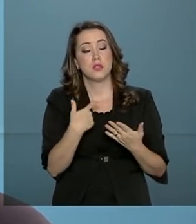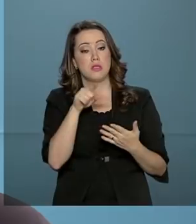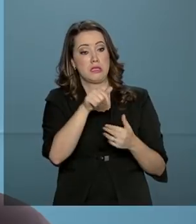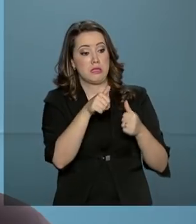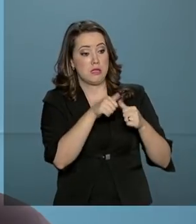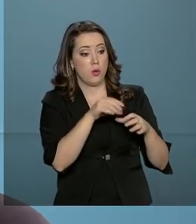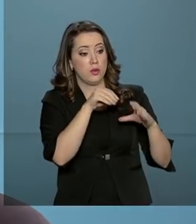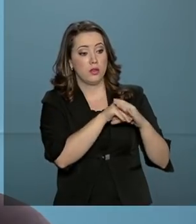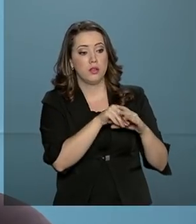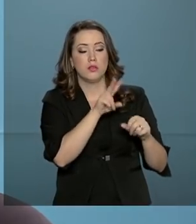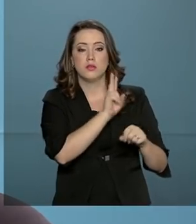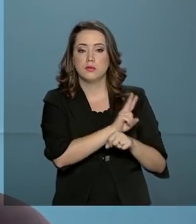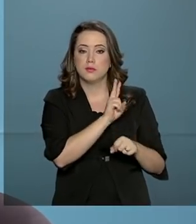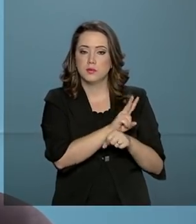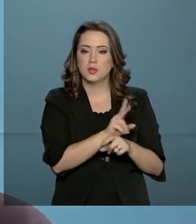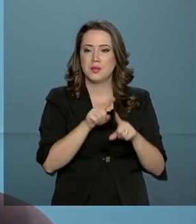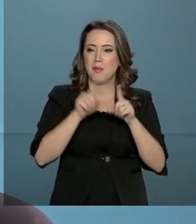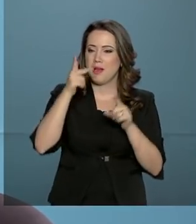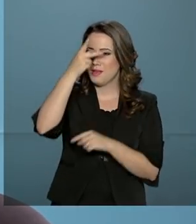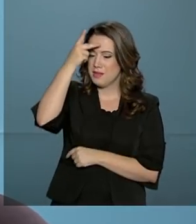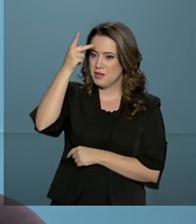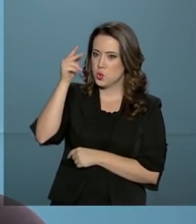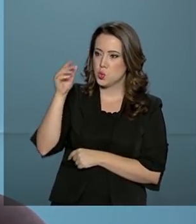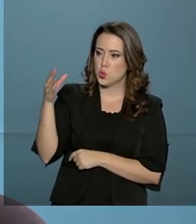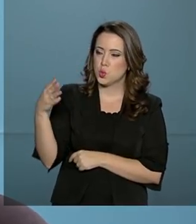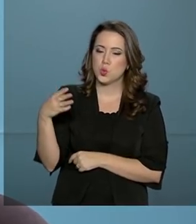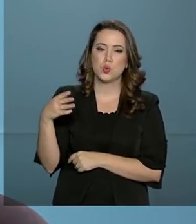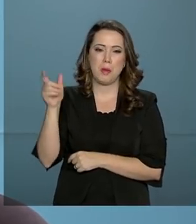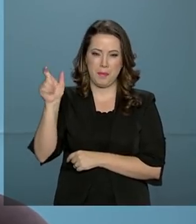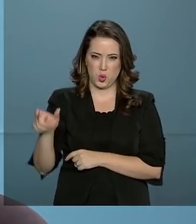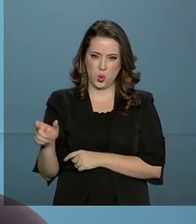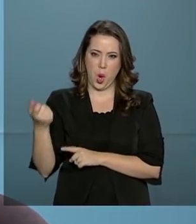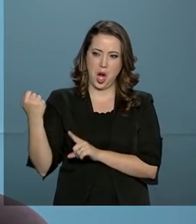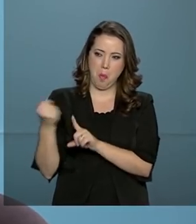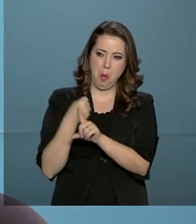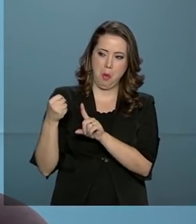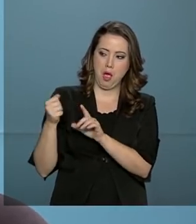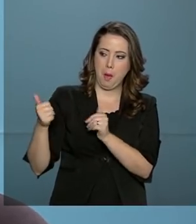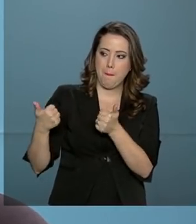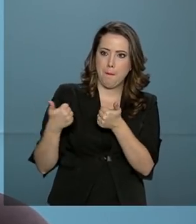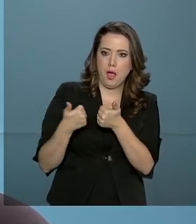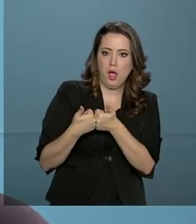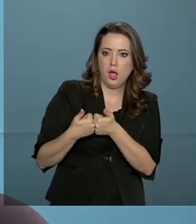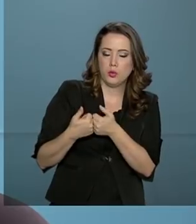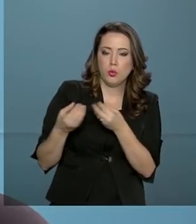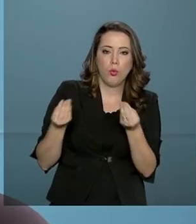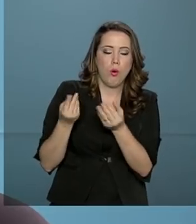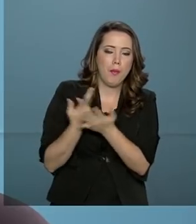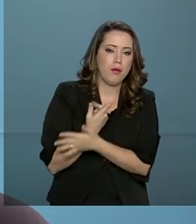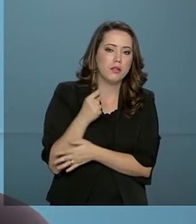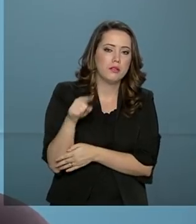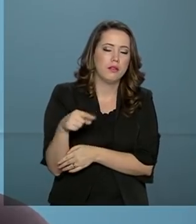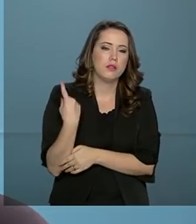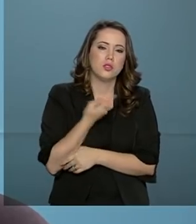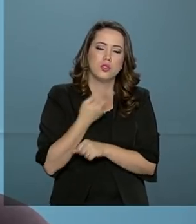proteção, mas o agressor se aproxima dela. O que está acontecendo? Vamos buscar iniciativas que garantam realmente a proteção